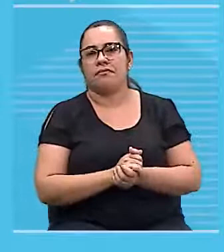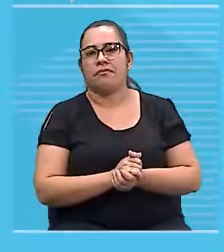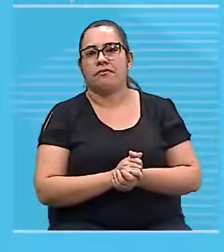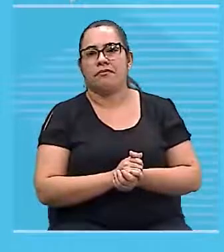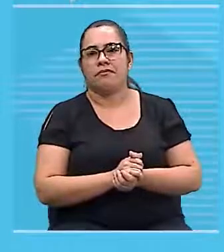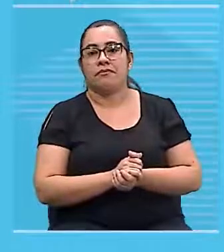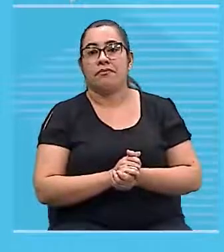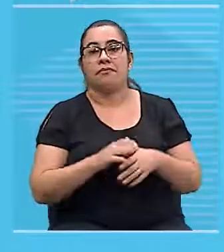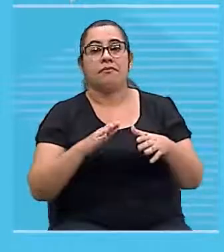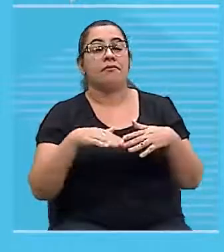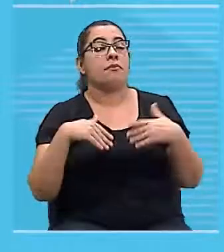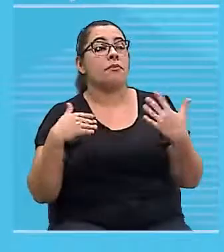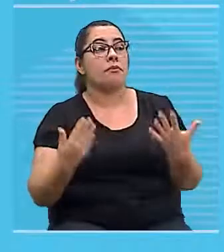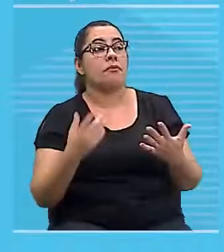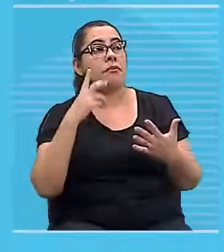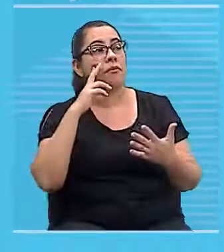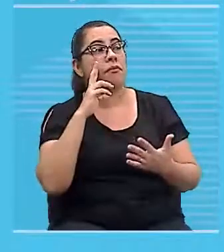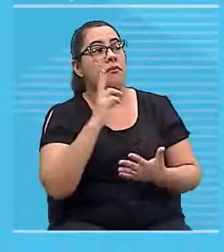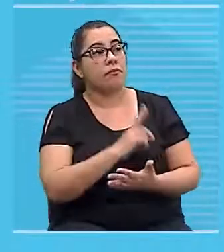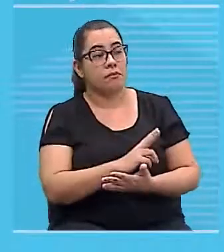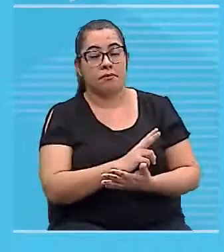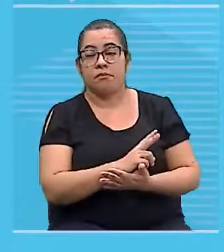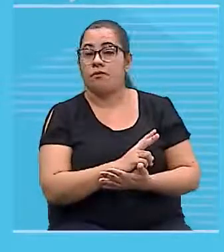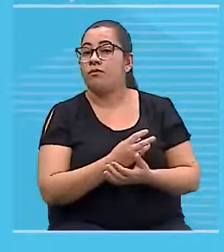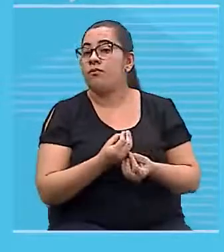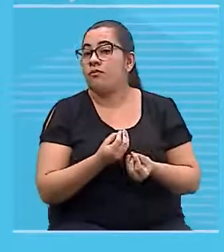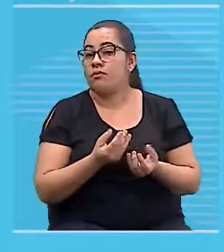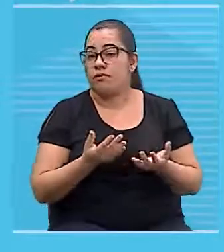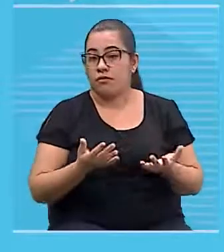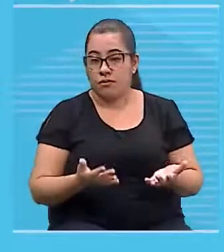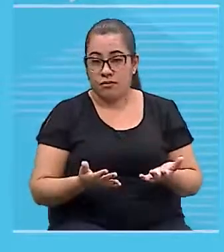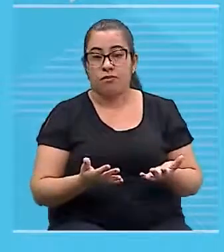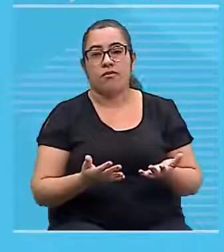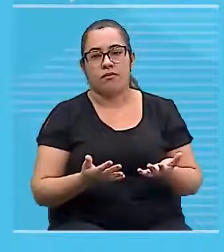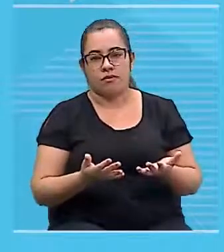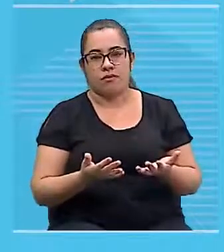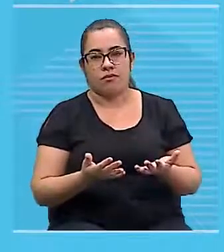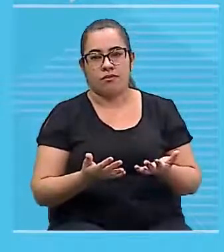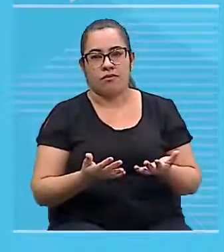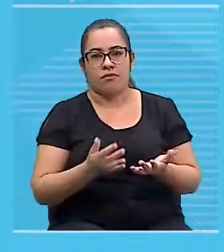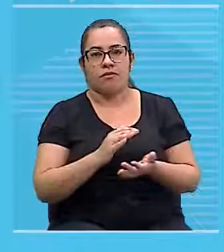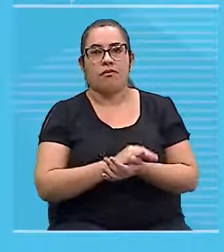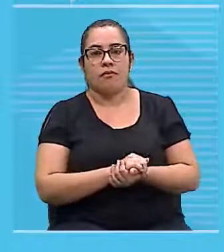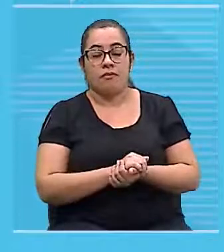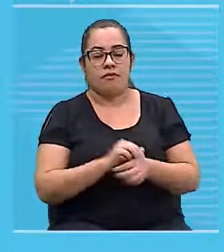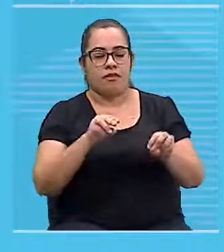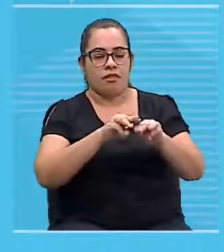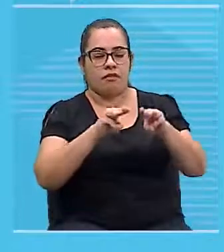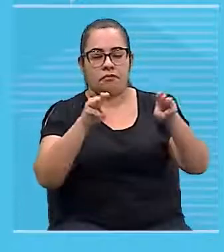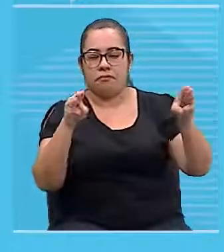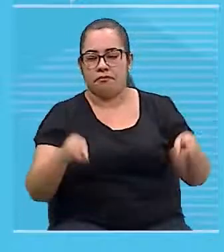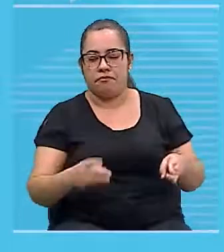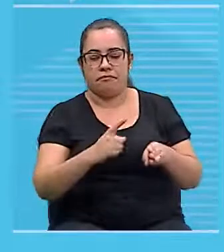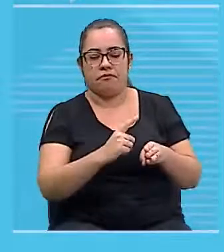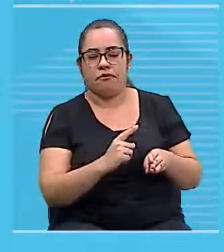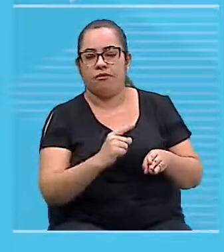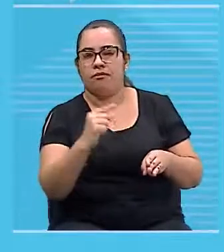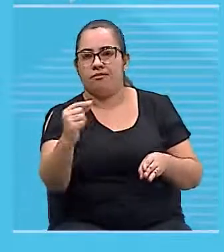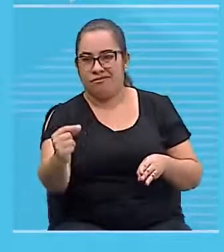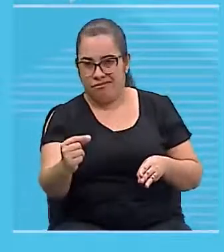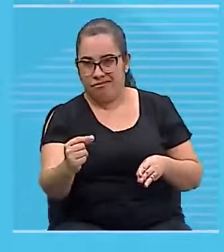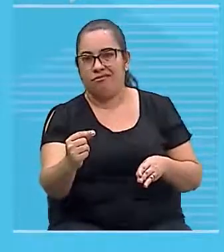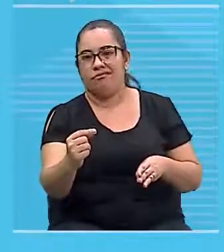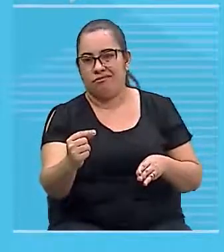E aqui agora eu tenho uma saída desse campo magnético do plano